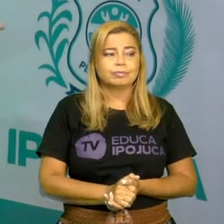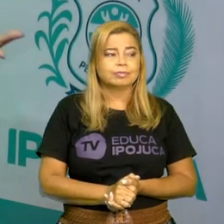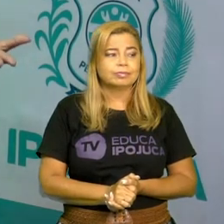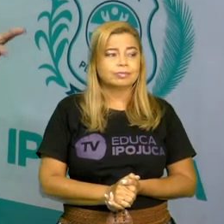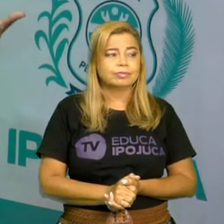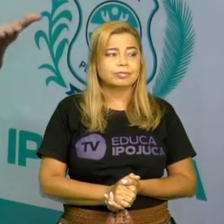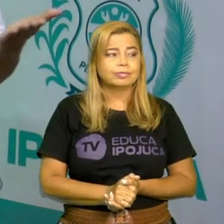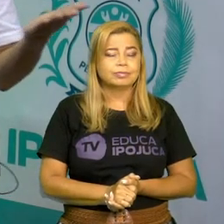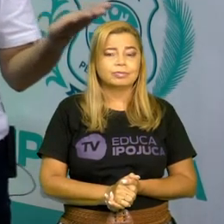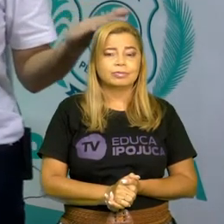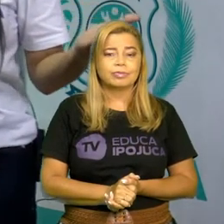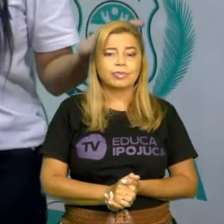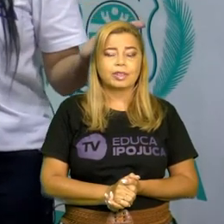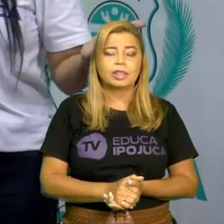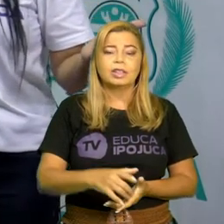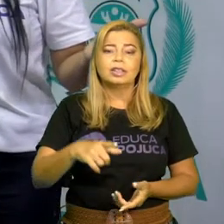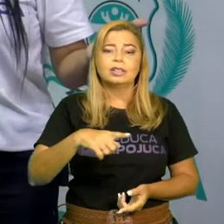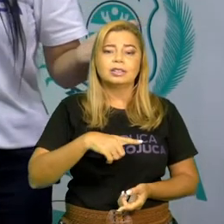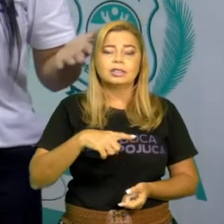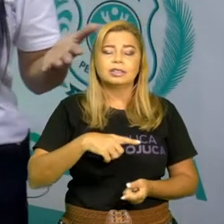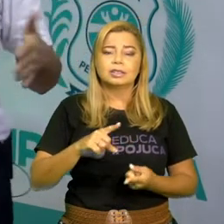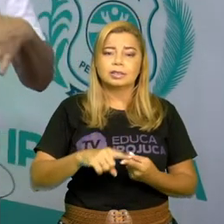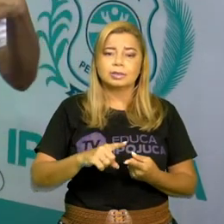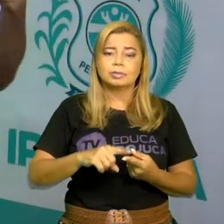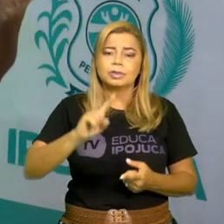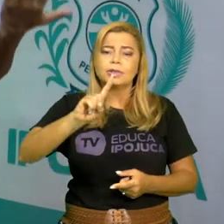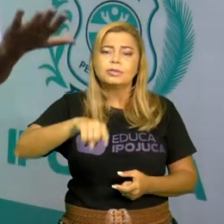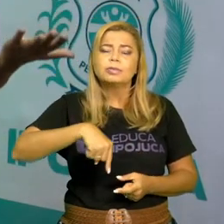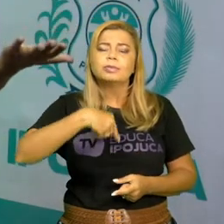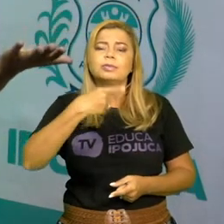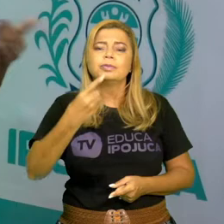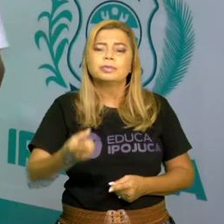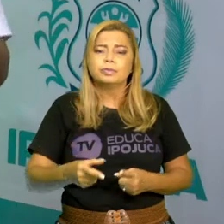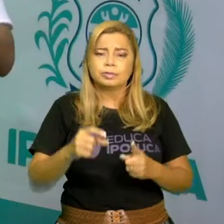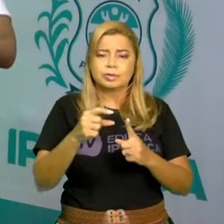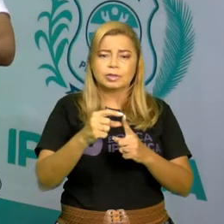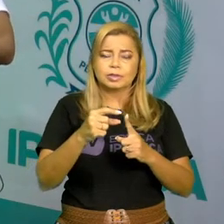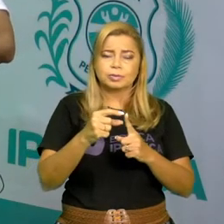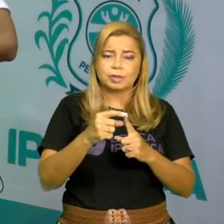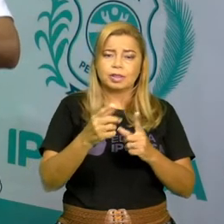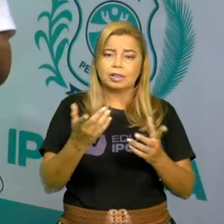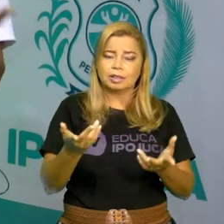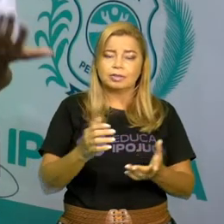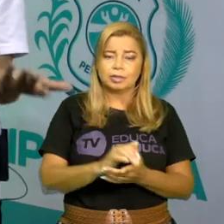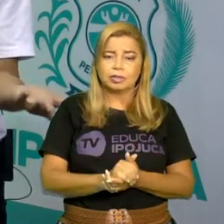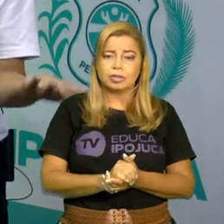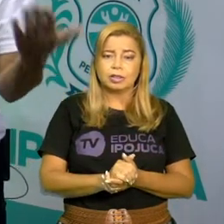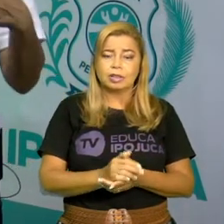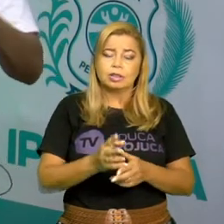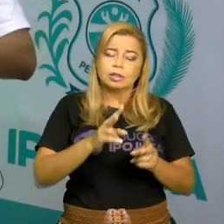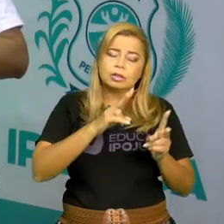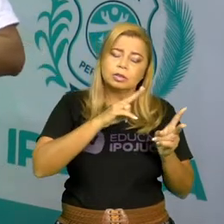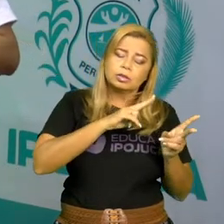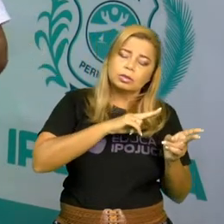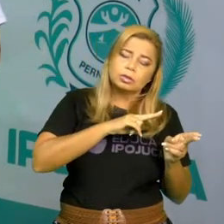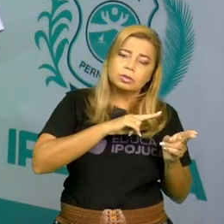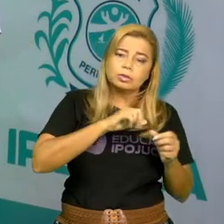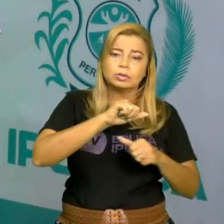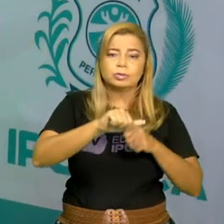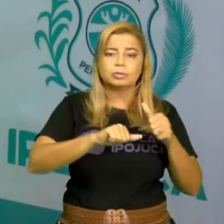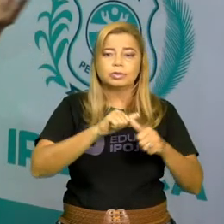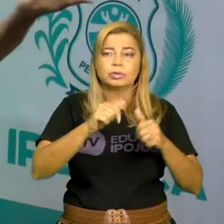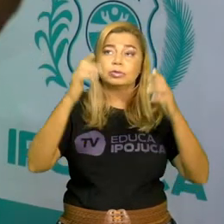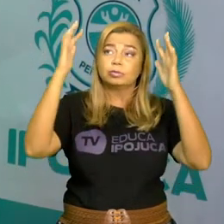Temos também outras palavrinhas. A gente viu que sono virou sonho. Que galo virou galho.